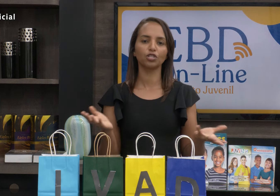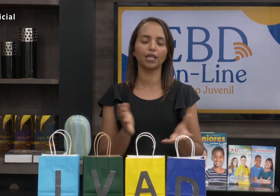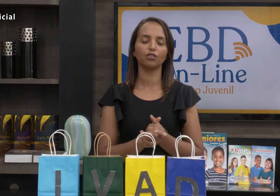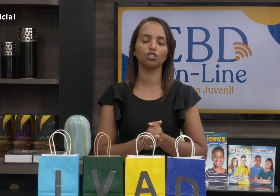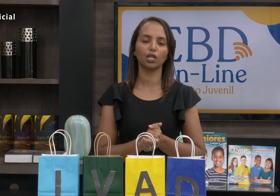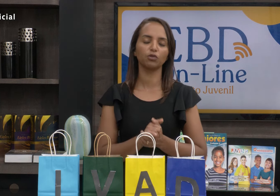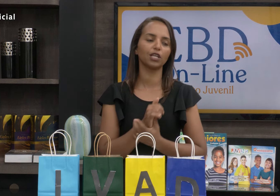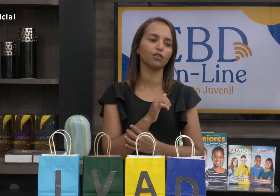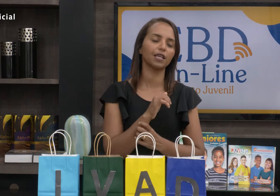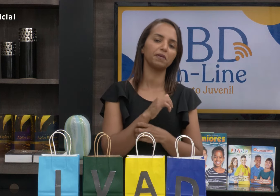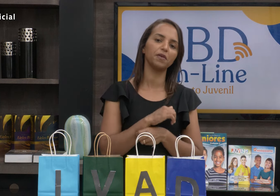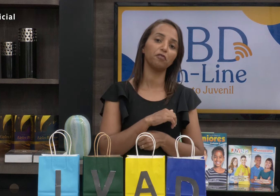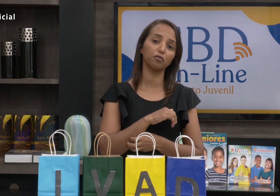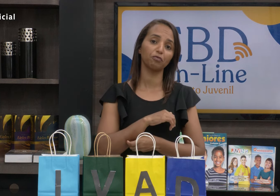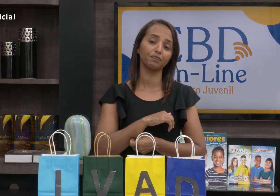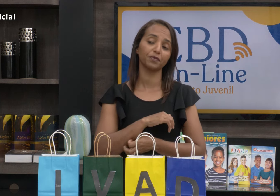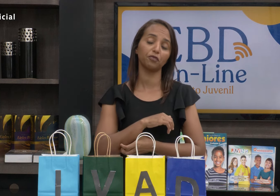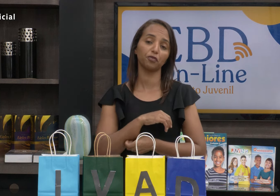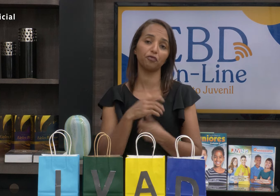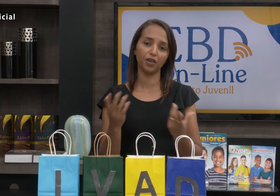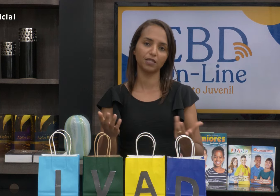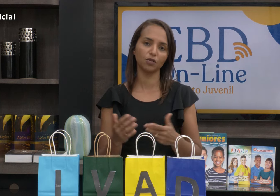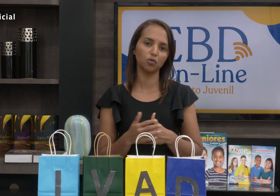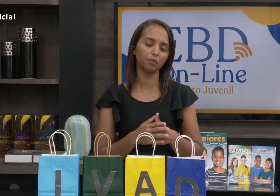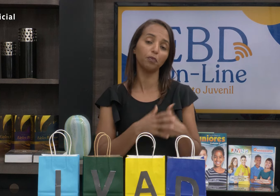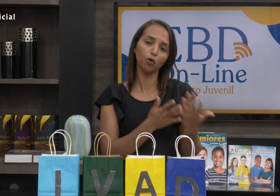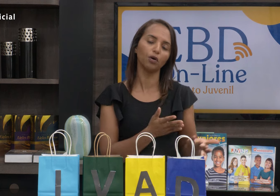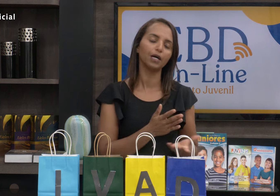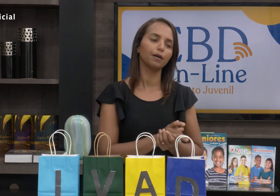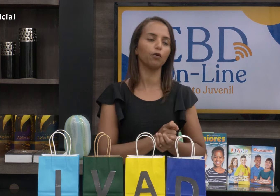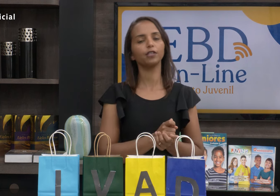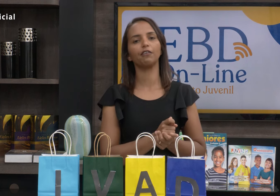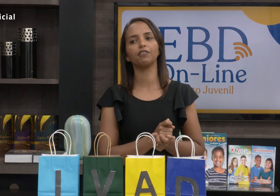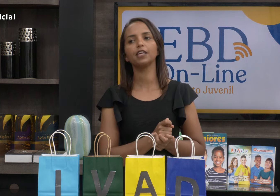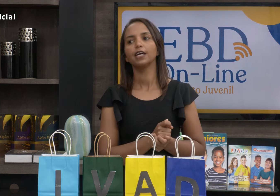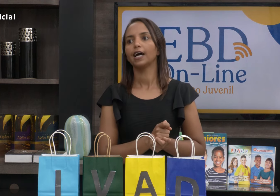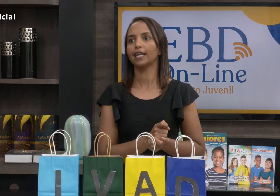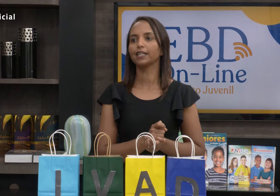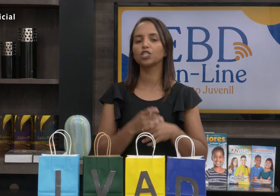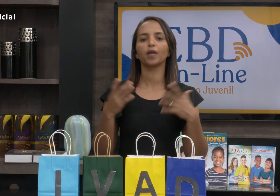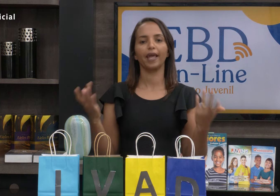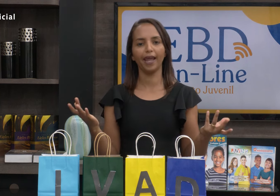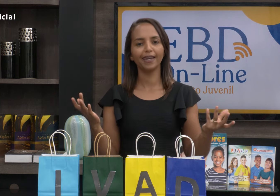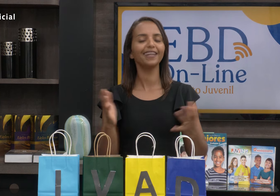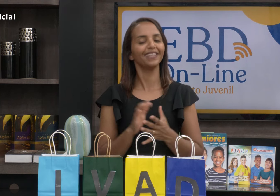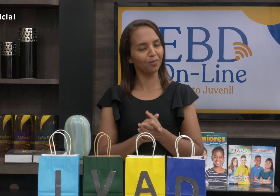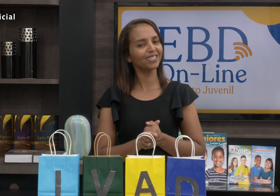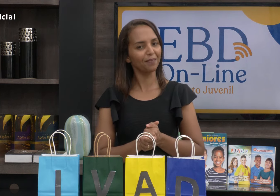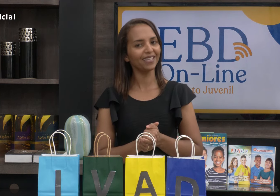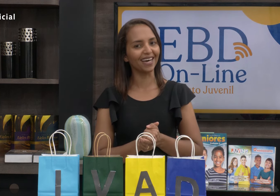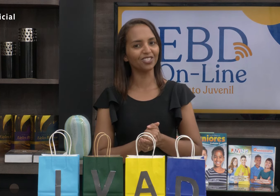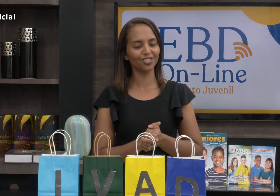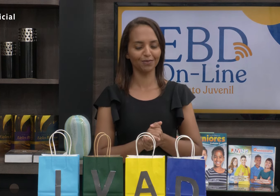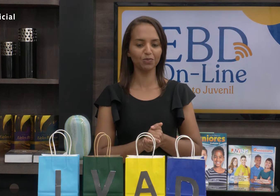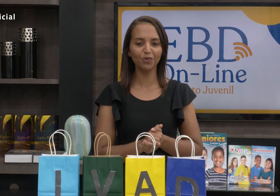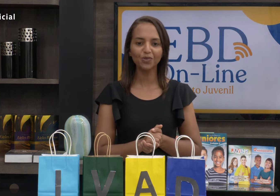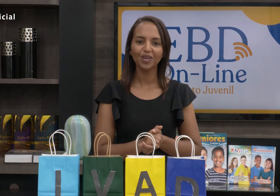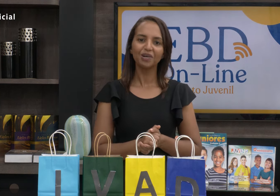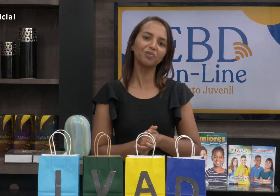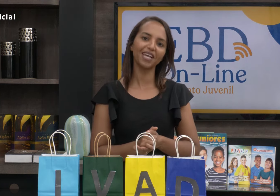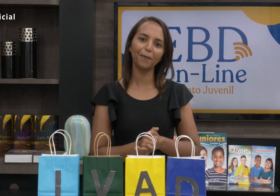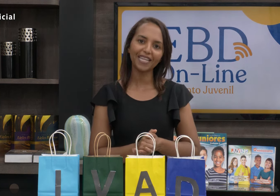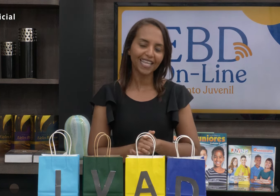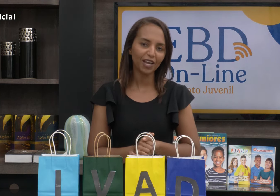salmos, né, que nós temos na nossa Bíblia foram feitas e compor por Davi, além disso, era rei, ele tinha muitas habilidades, nós temos